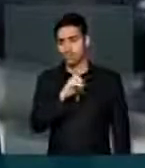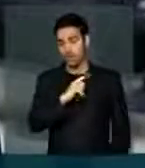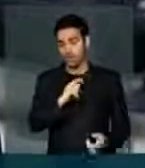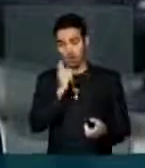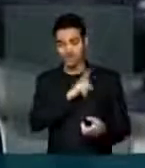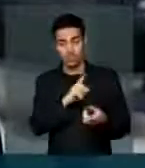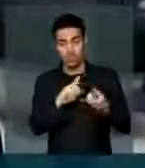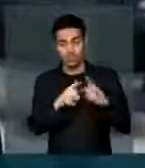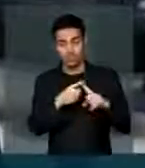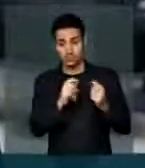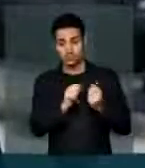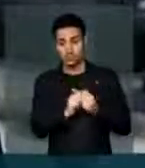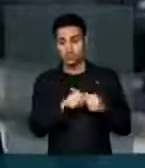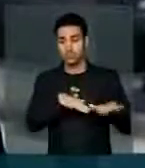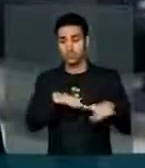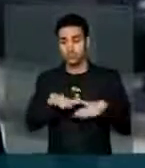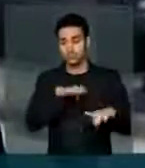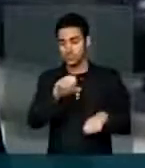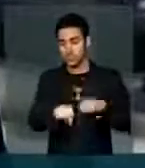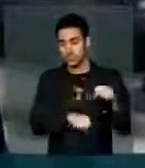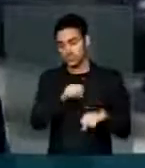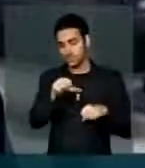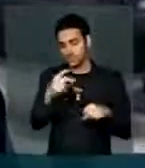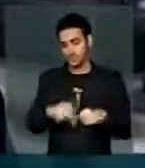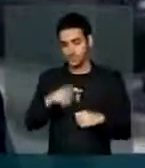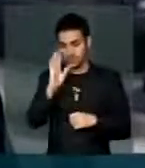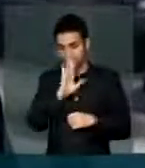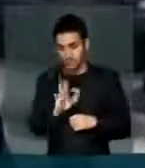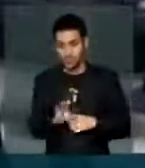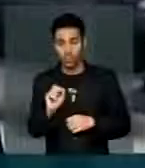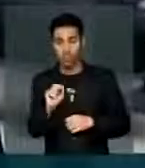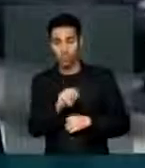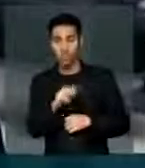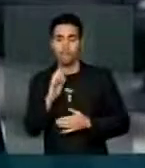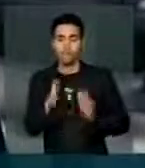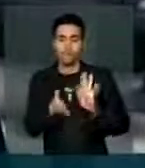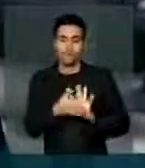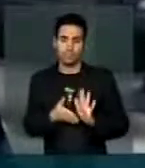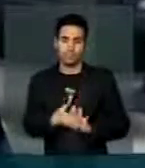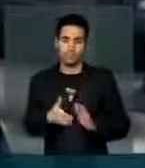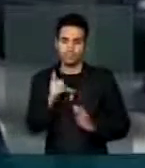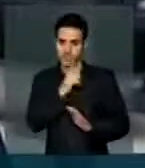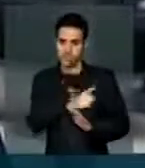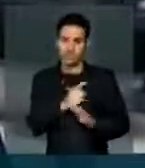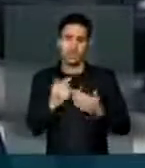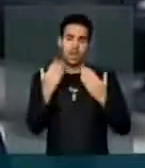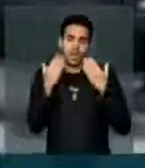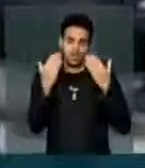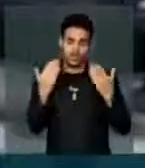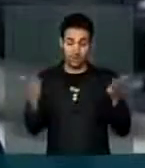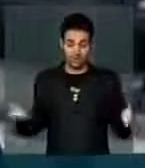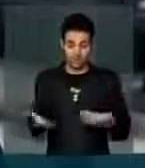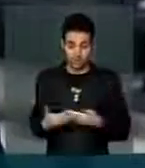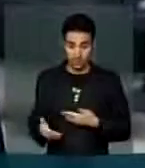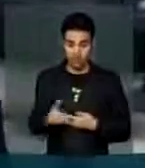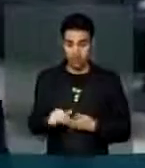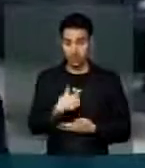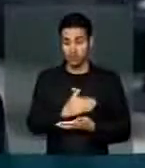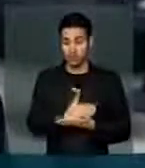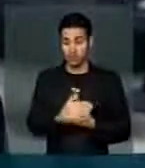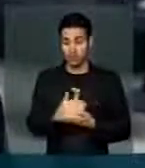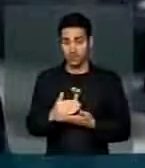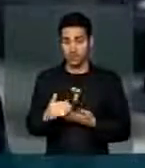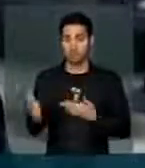articulação em conjunto com o movimento de ciclistas brasileiros para que essa proposta pudesse ser apresentada. Agora se inicia a tramitação